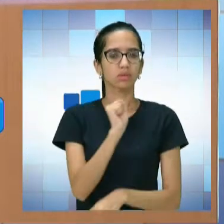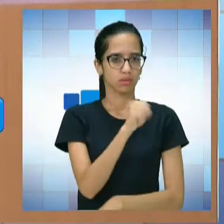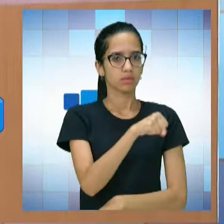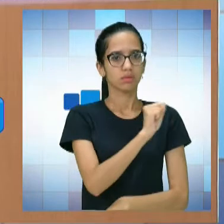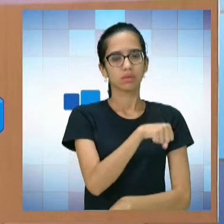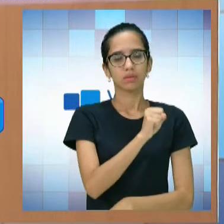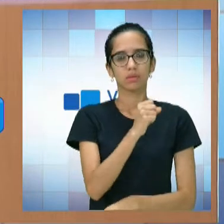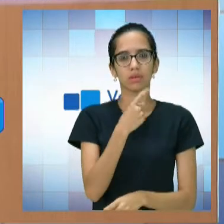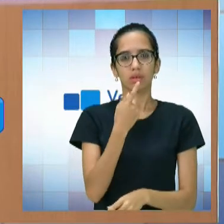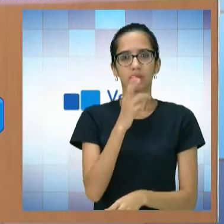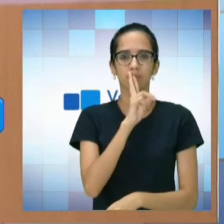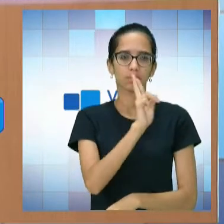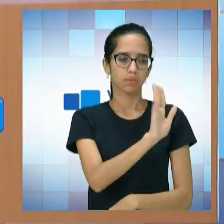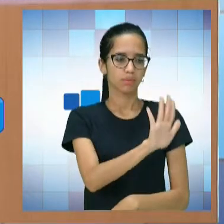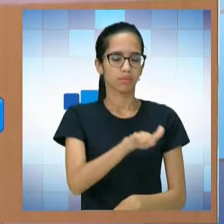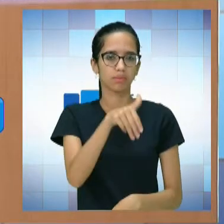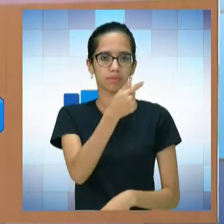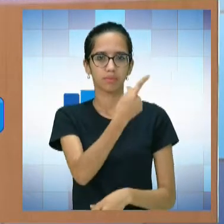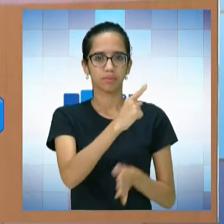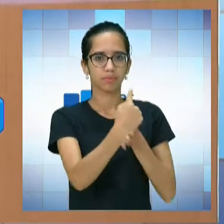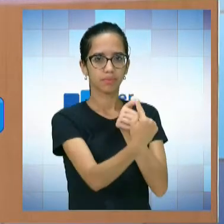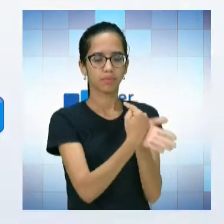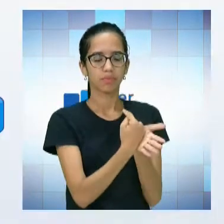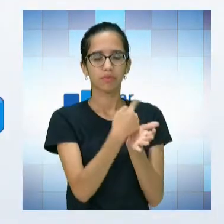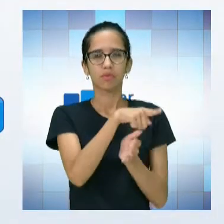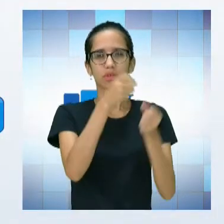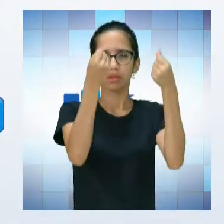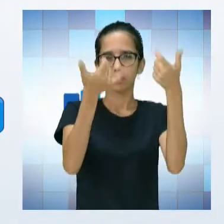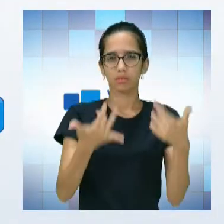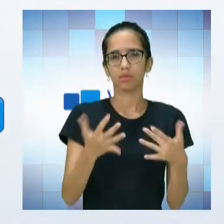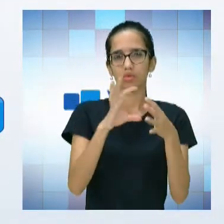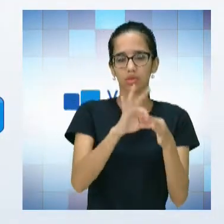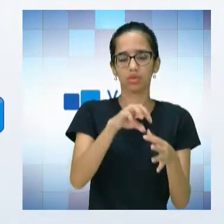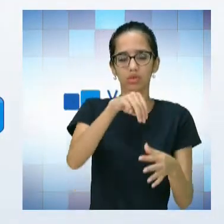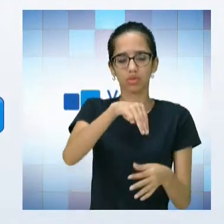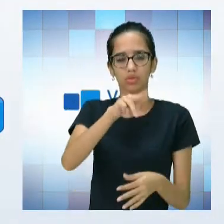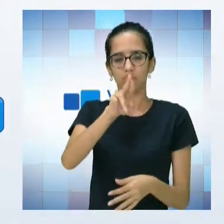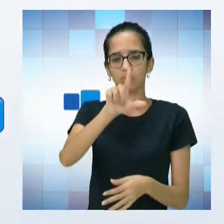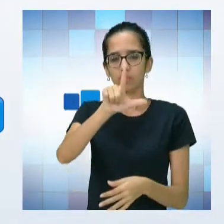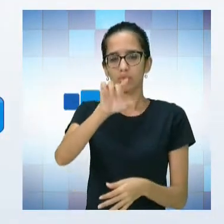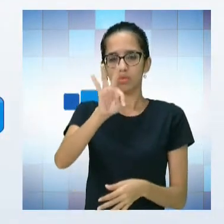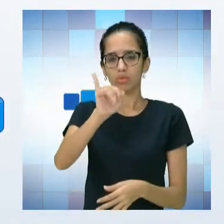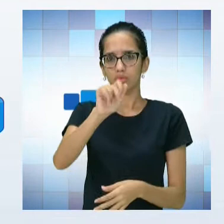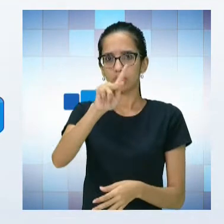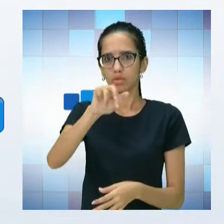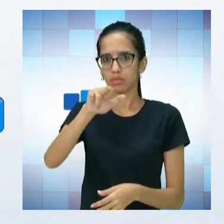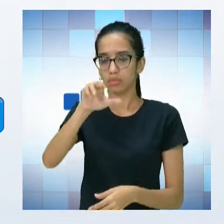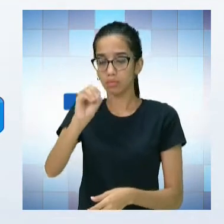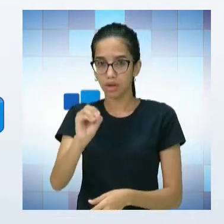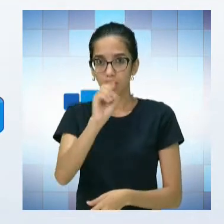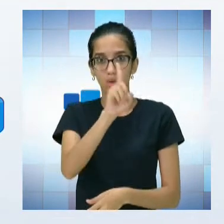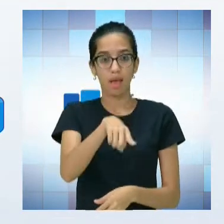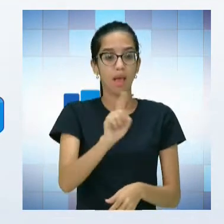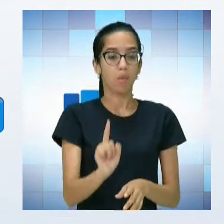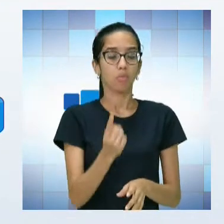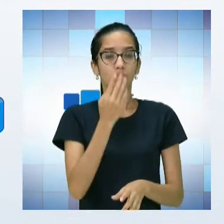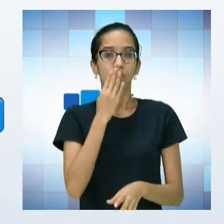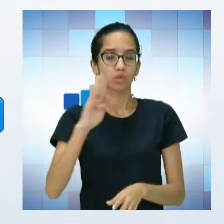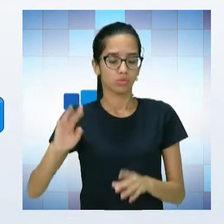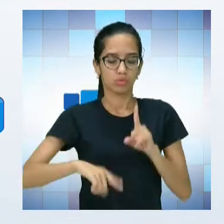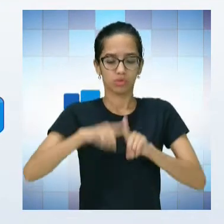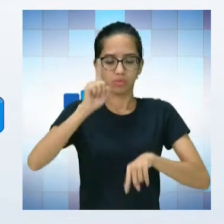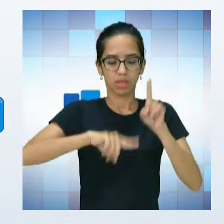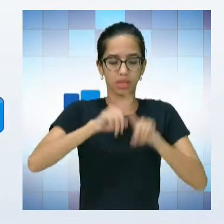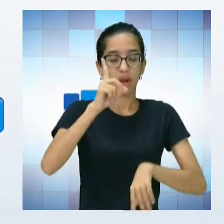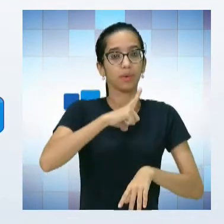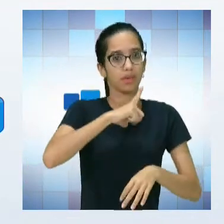Sim, professor, respondendo melhor a sua pergunta, você falou do multiplano, né? Multiplano. Que o multiplano é apenas um dos recursos que a gente está disponibilizando